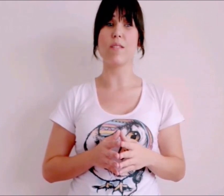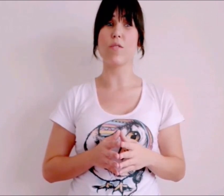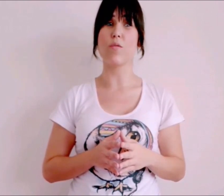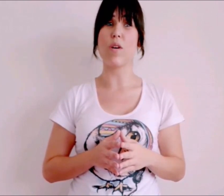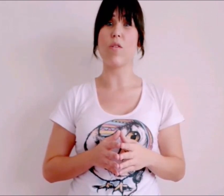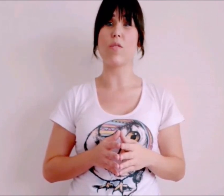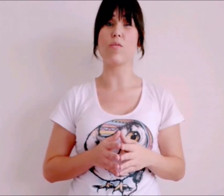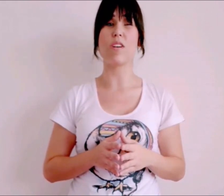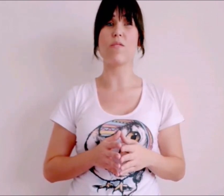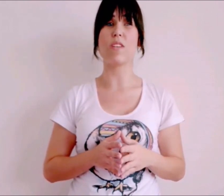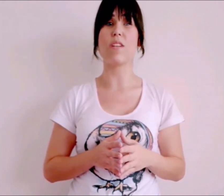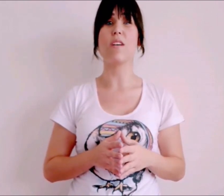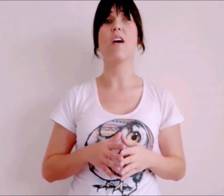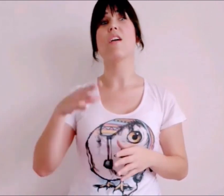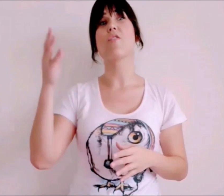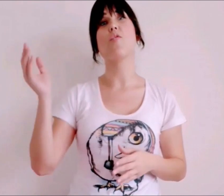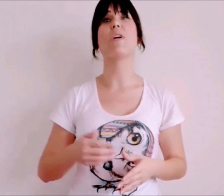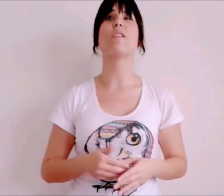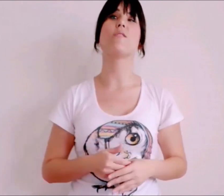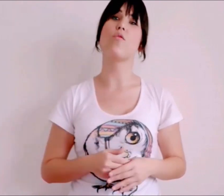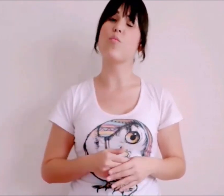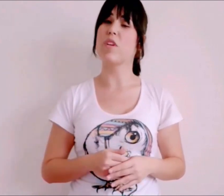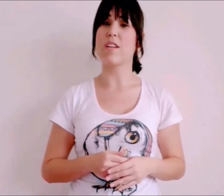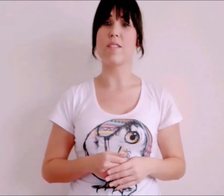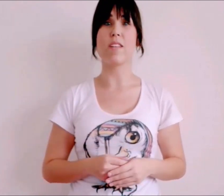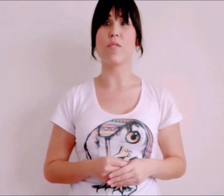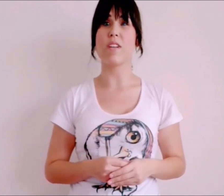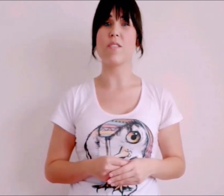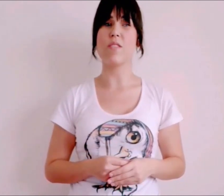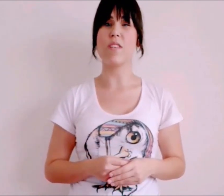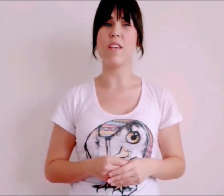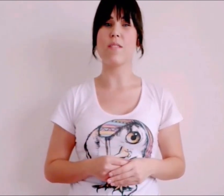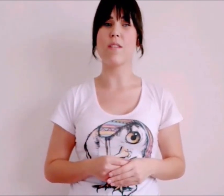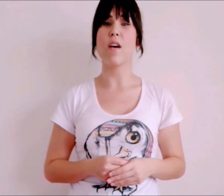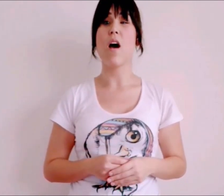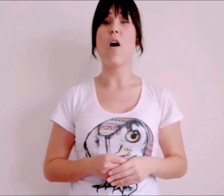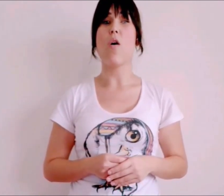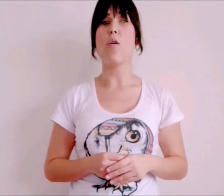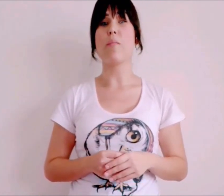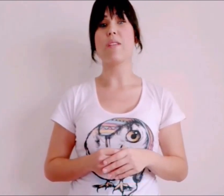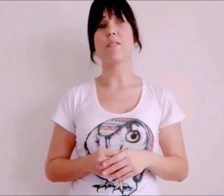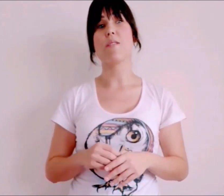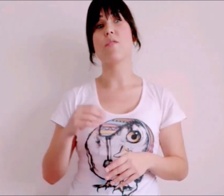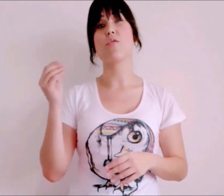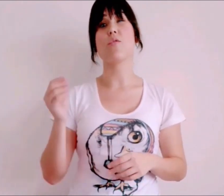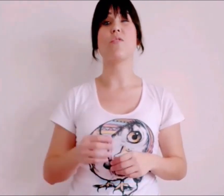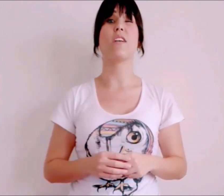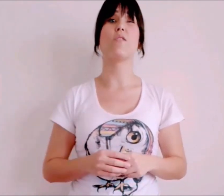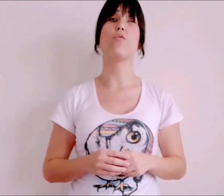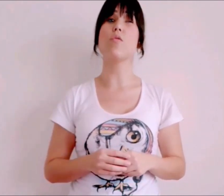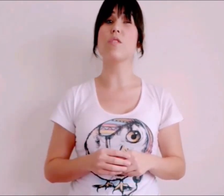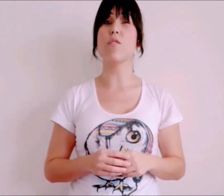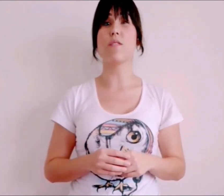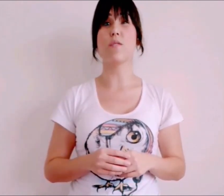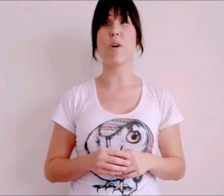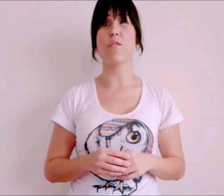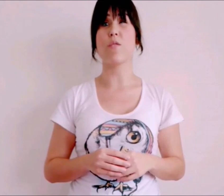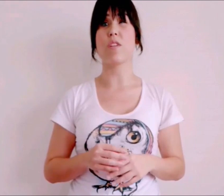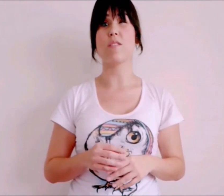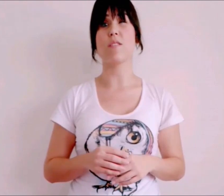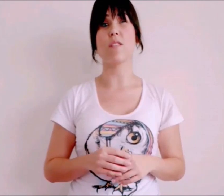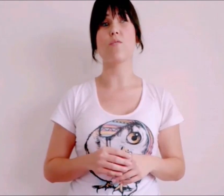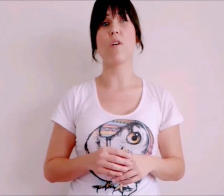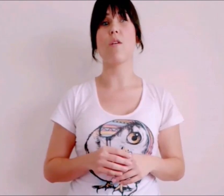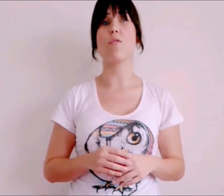violência sexual ao longo da vida em comparação com mulheres que não têm deficiência. Homens vão sofrer duas vezes